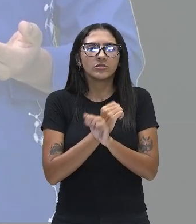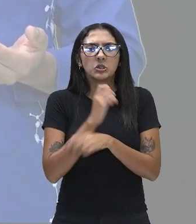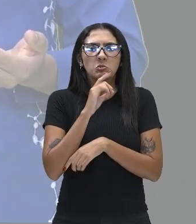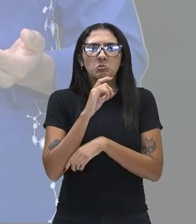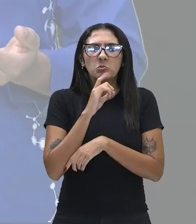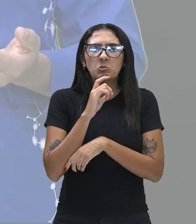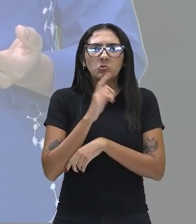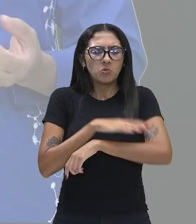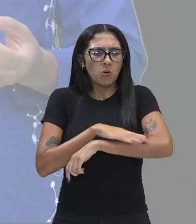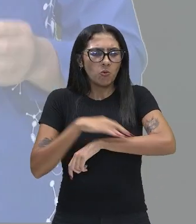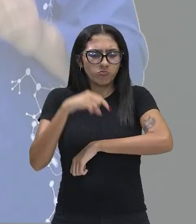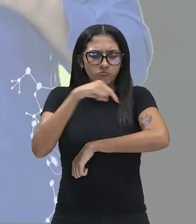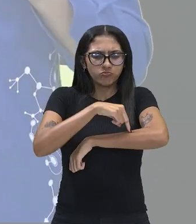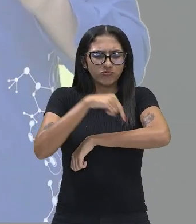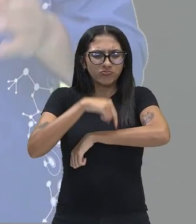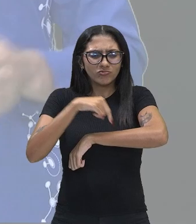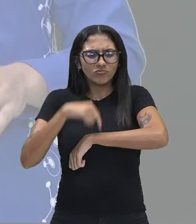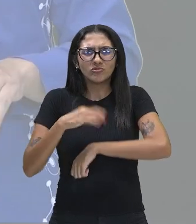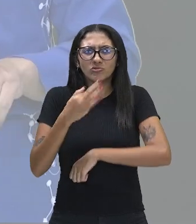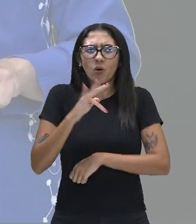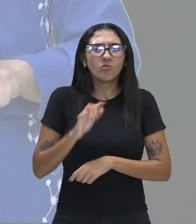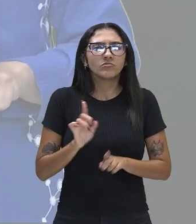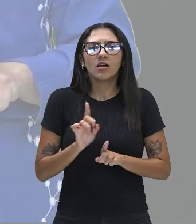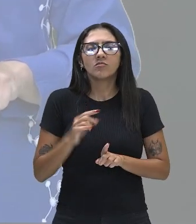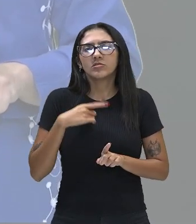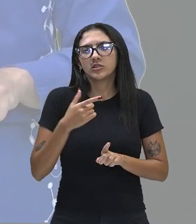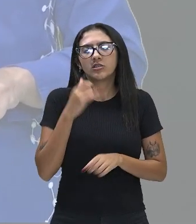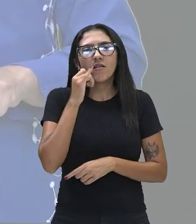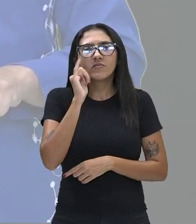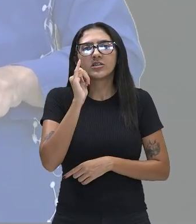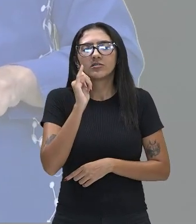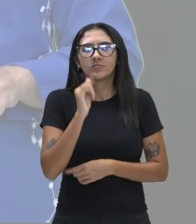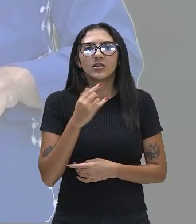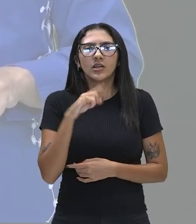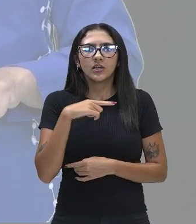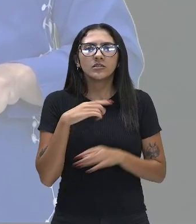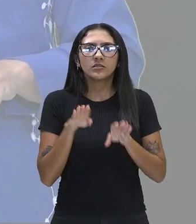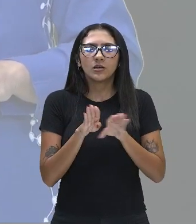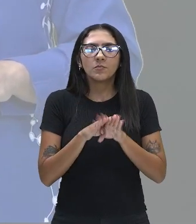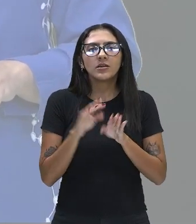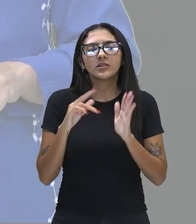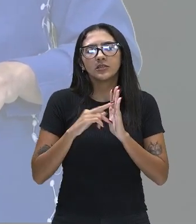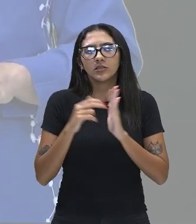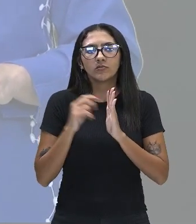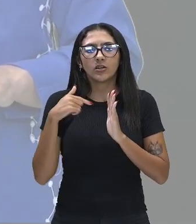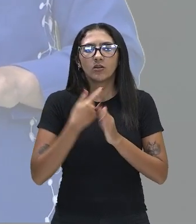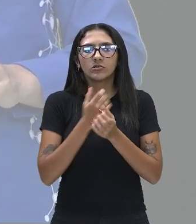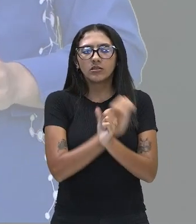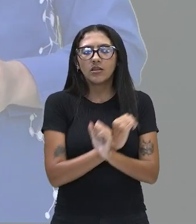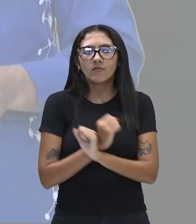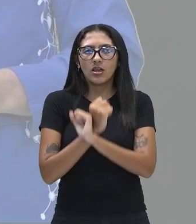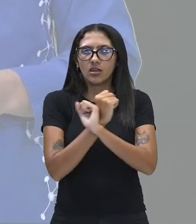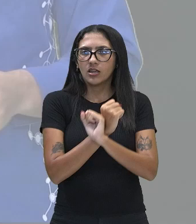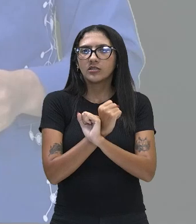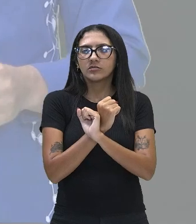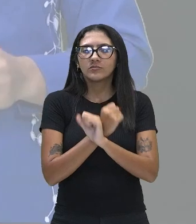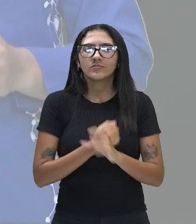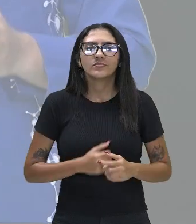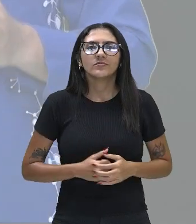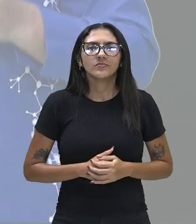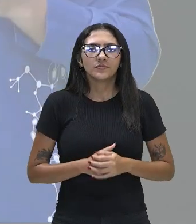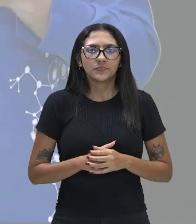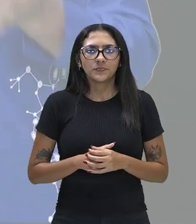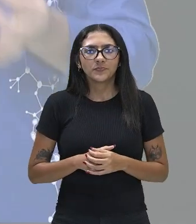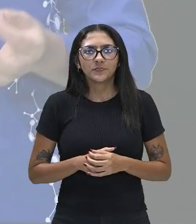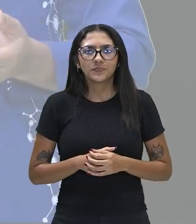o nosso corpo ser perfurado. Então, é muito importante. Esse sentido tem a ver também com a nossa defesa da sensibilidade. Imagina só